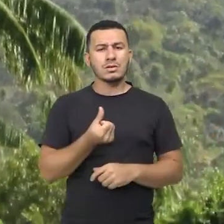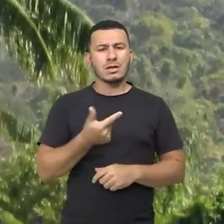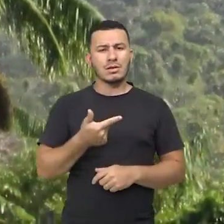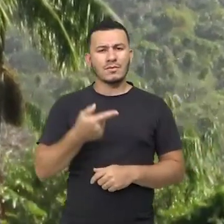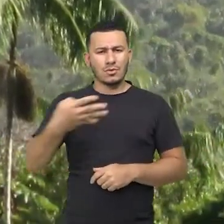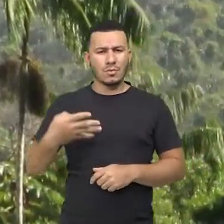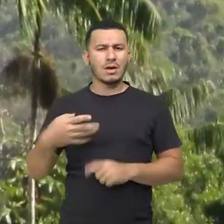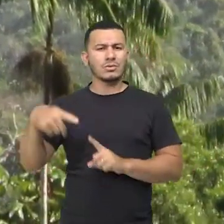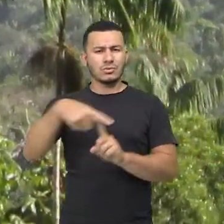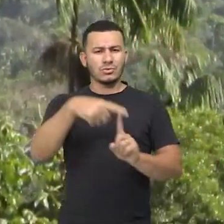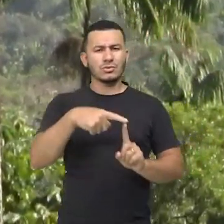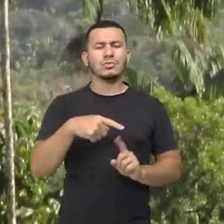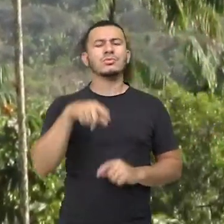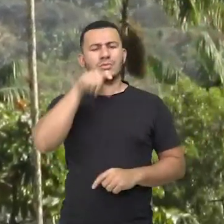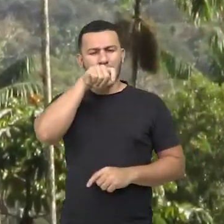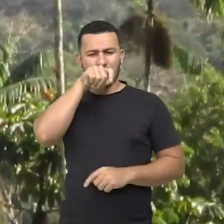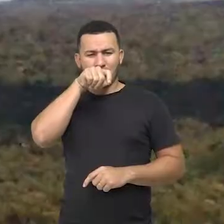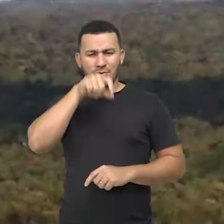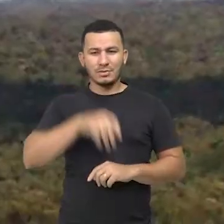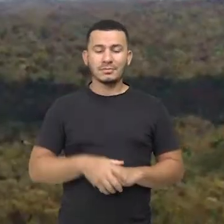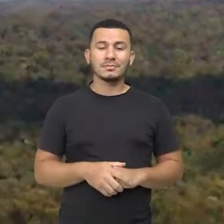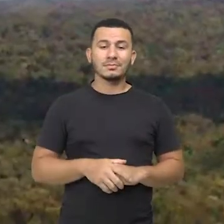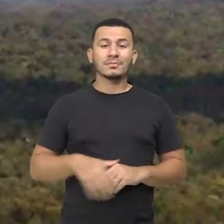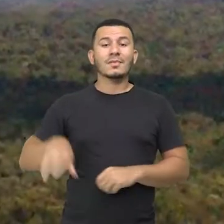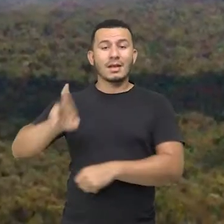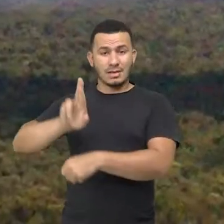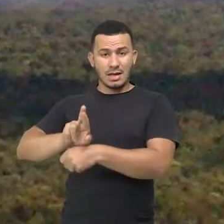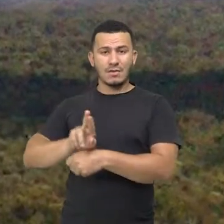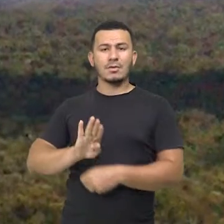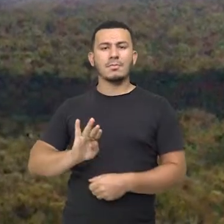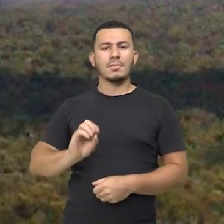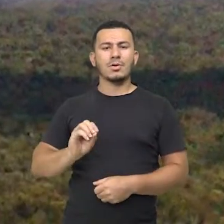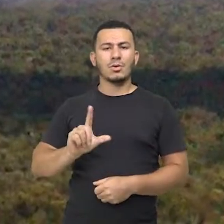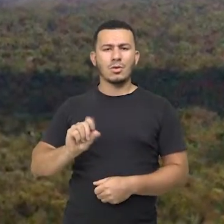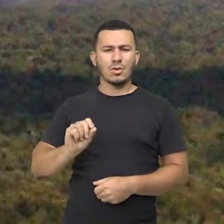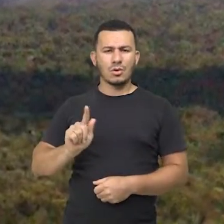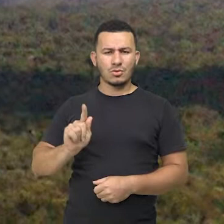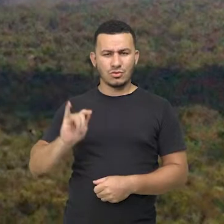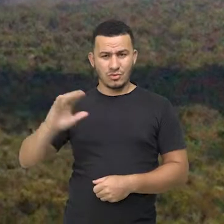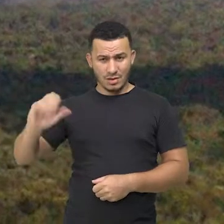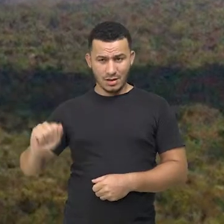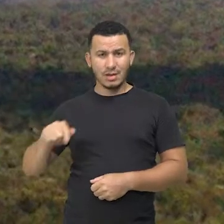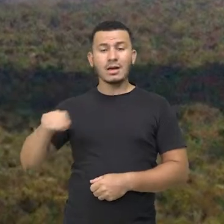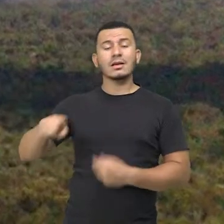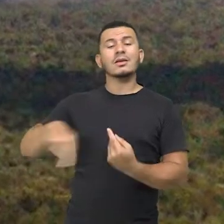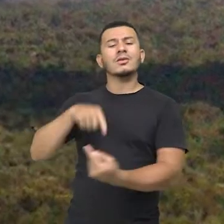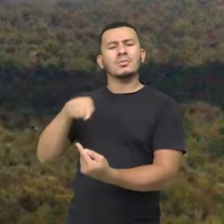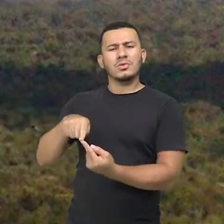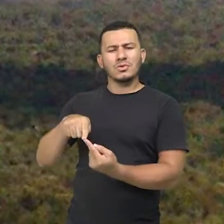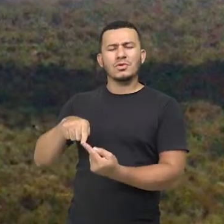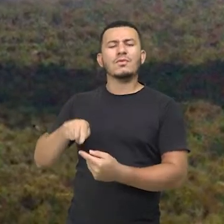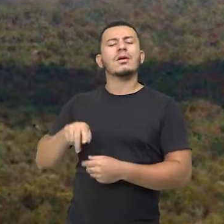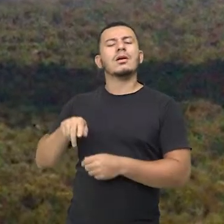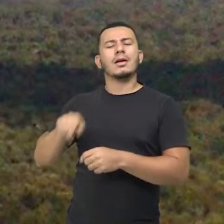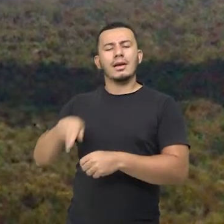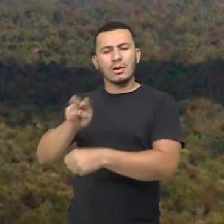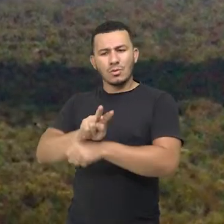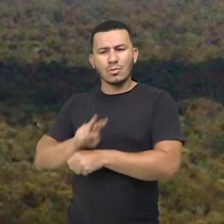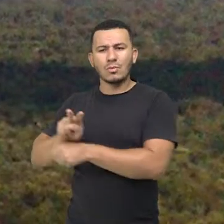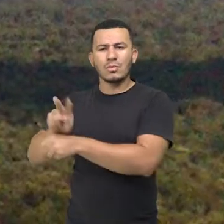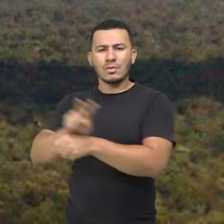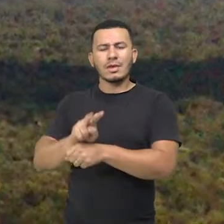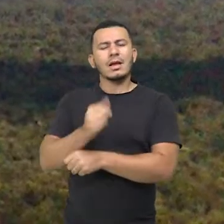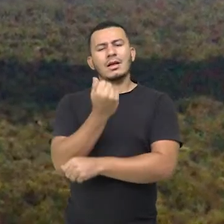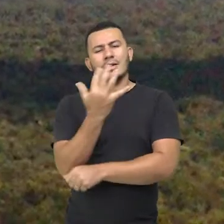espécies de aves. Reservas Biológicas, Rebio, tem como objetivo a preservação integral dos recursos